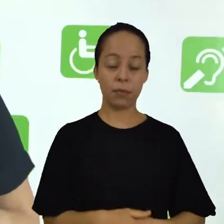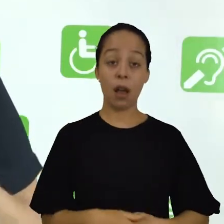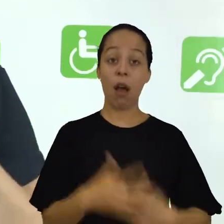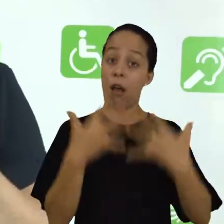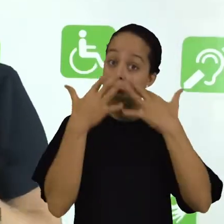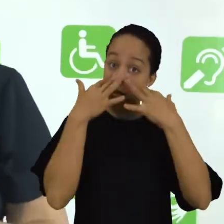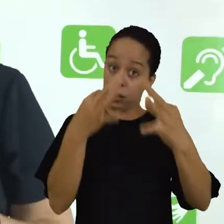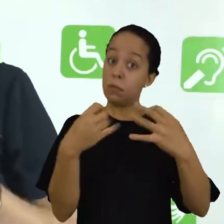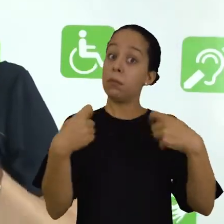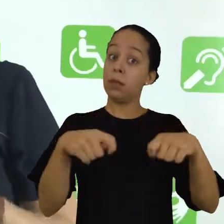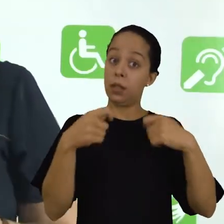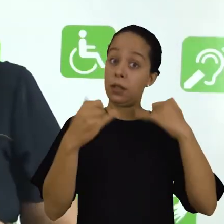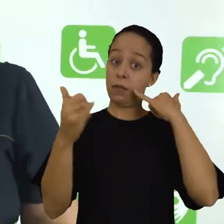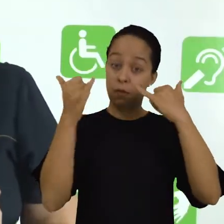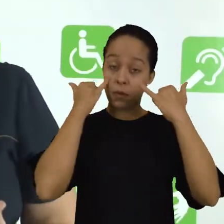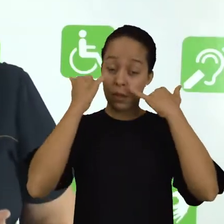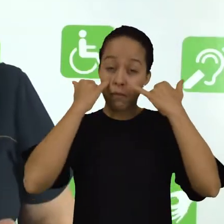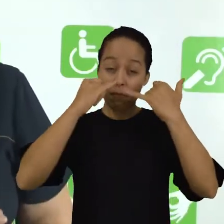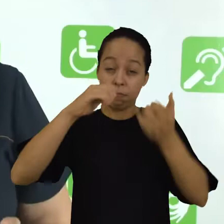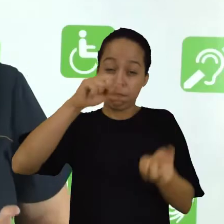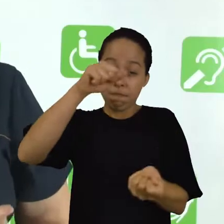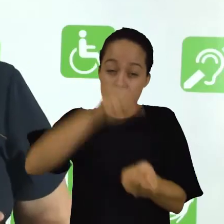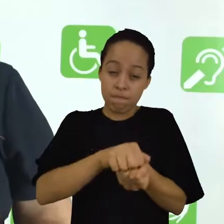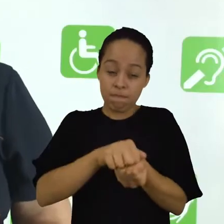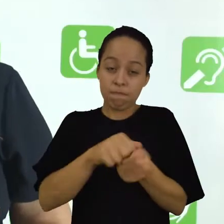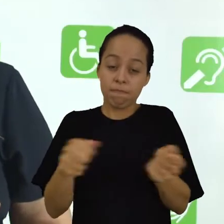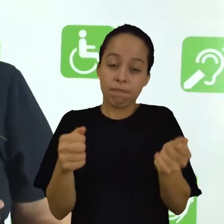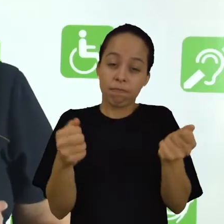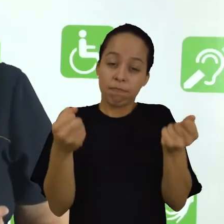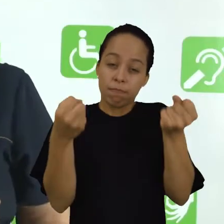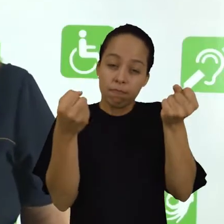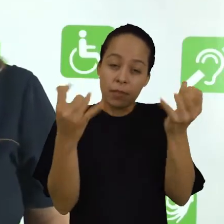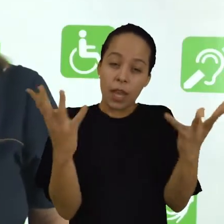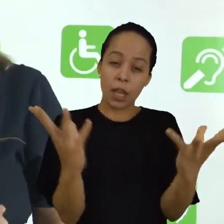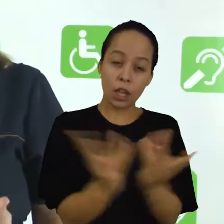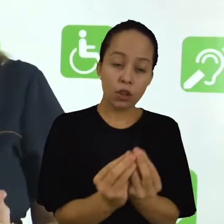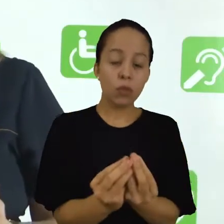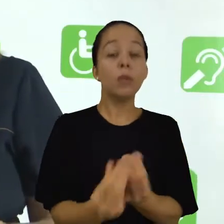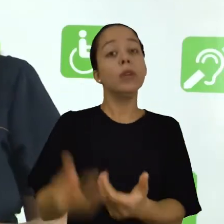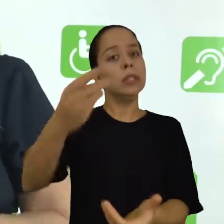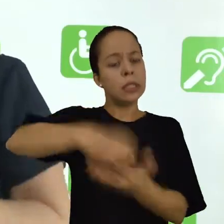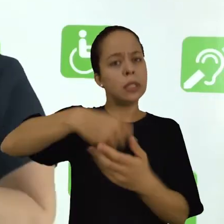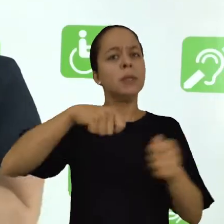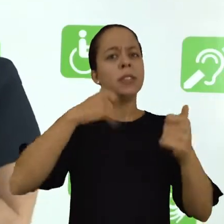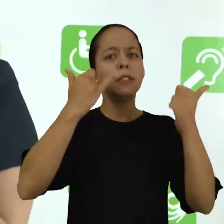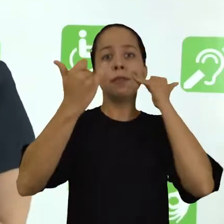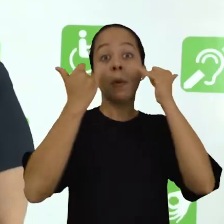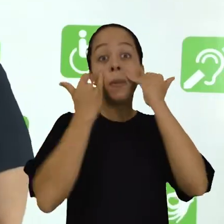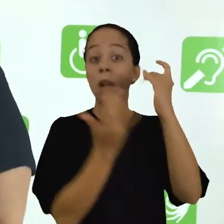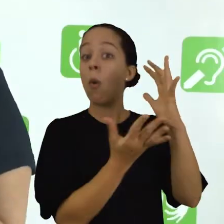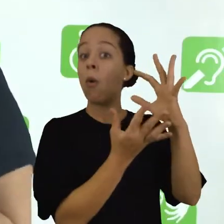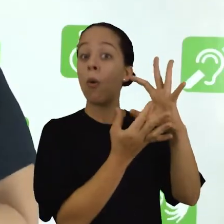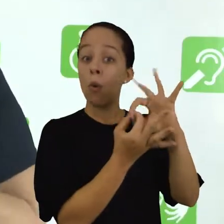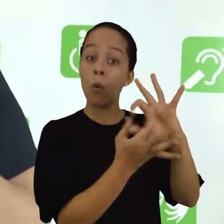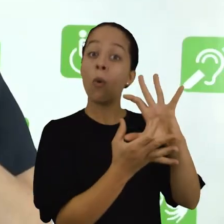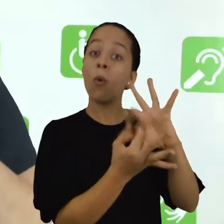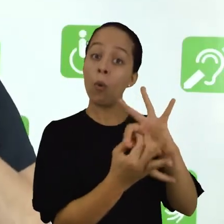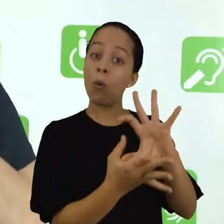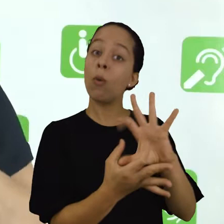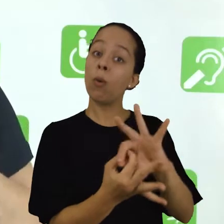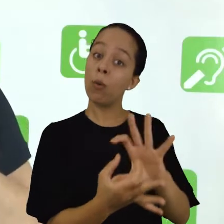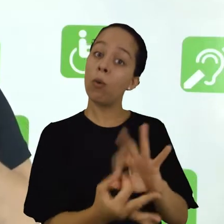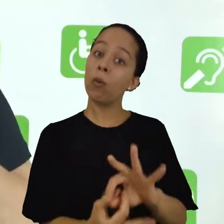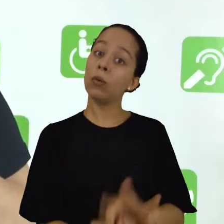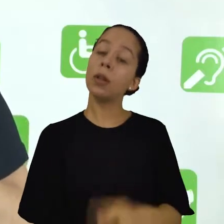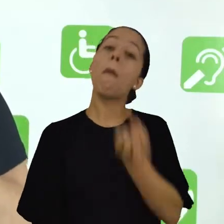condensar as informações encadeando-as numa progressão de informações. Tem que